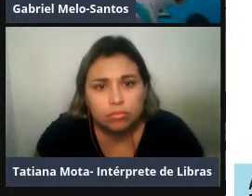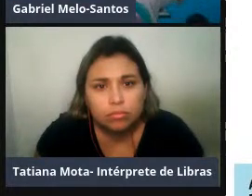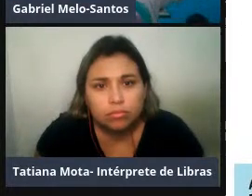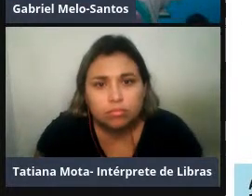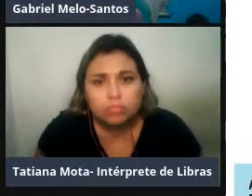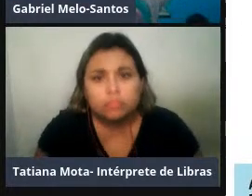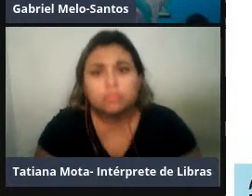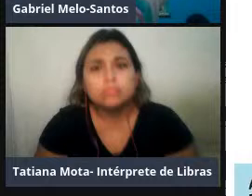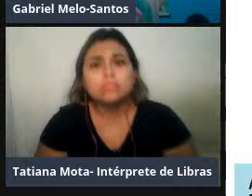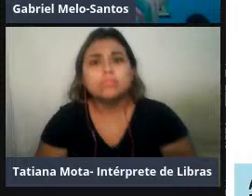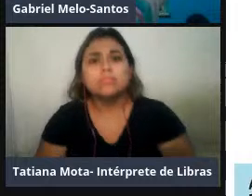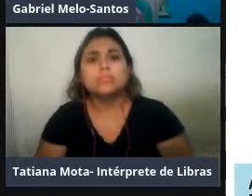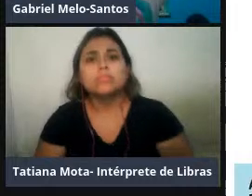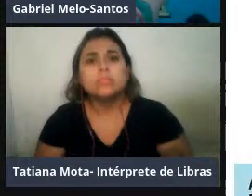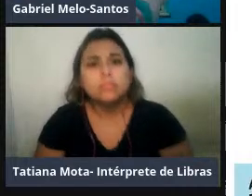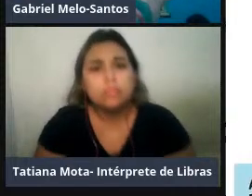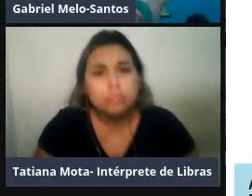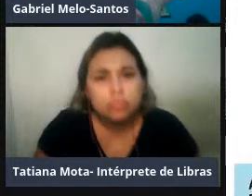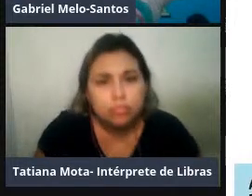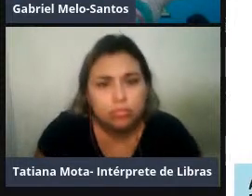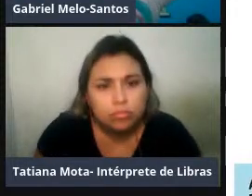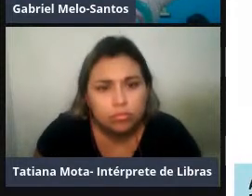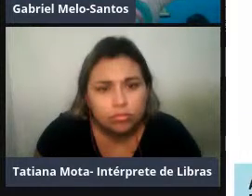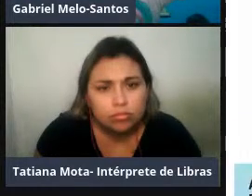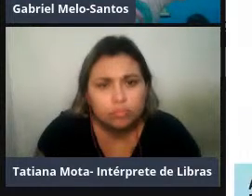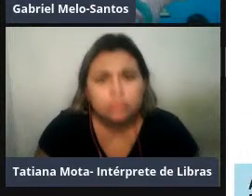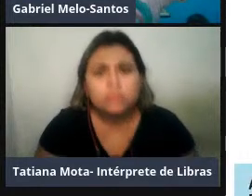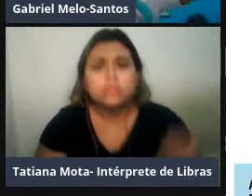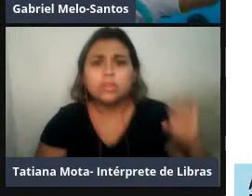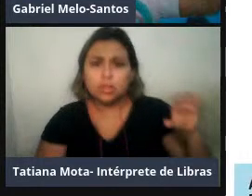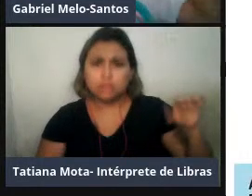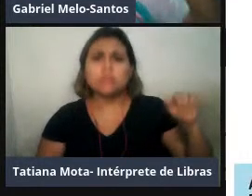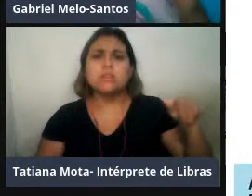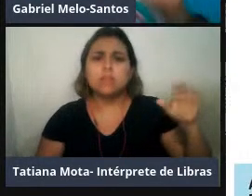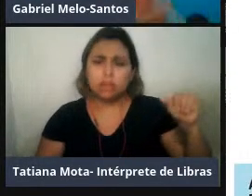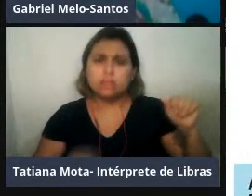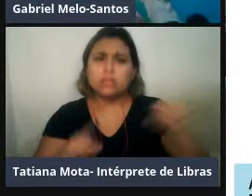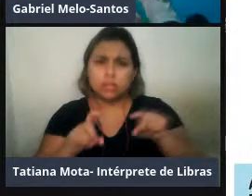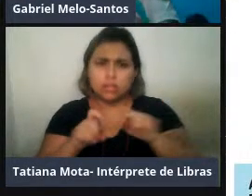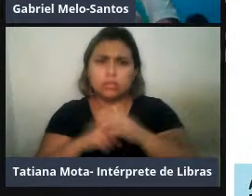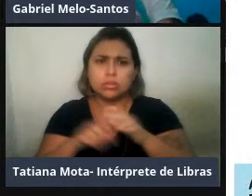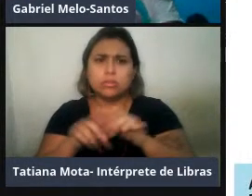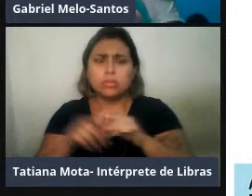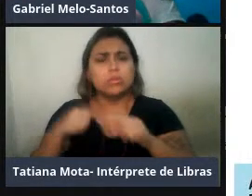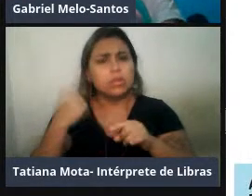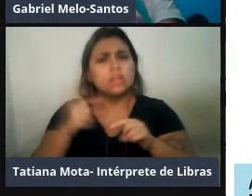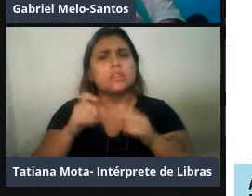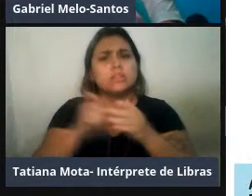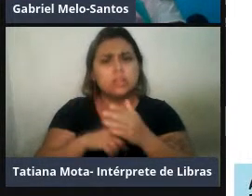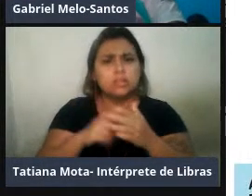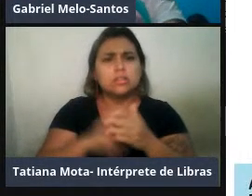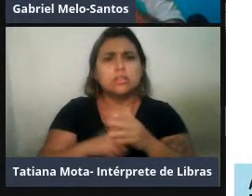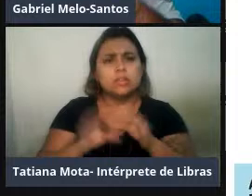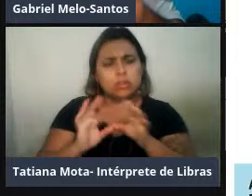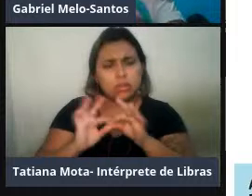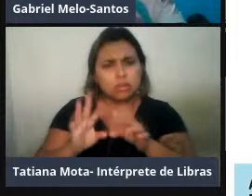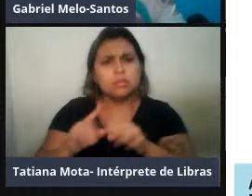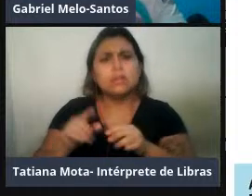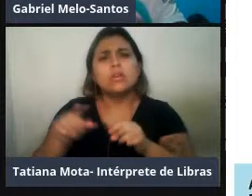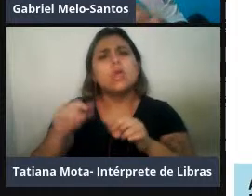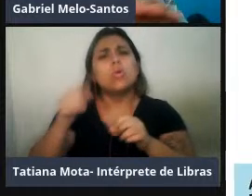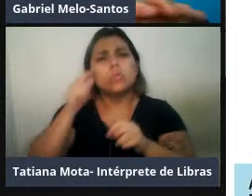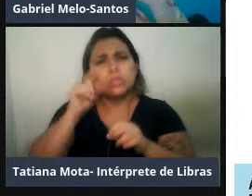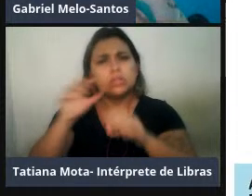receber o animal. Então, gente está tentando fazer uma vaquinha virtual para que o animal, a gente consiga transferir o animal